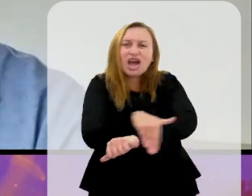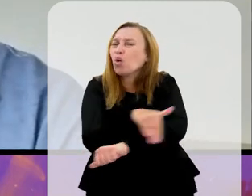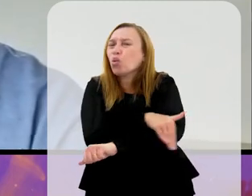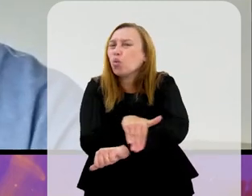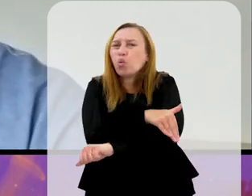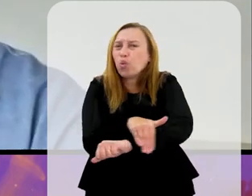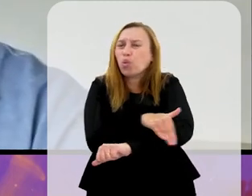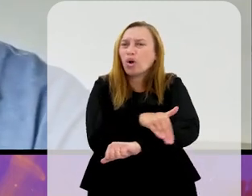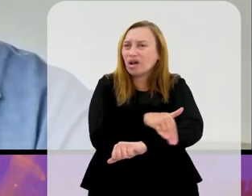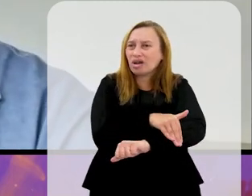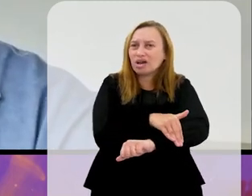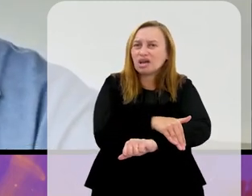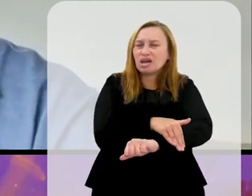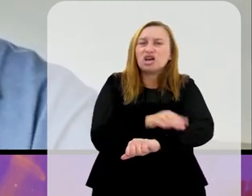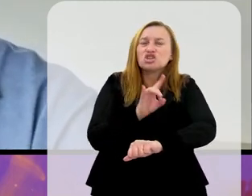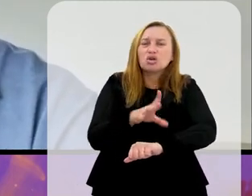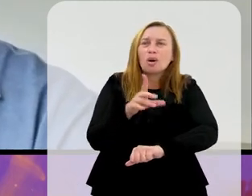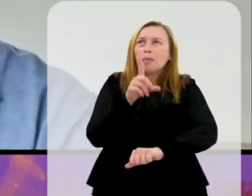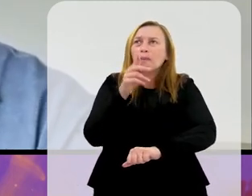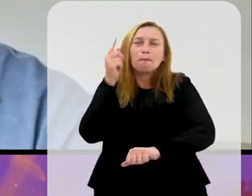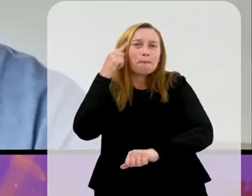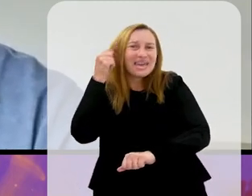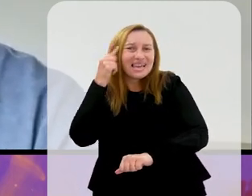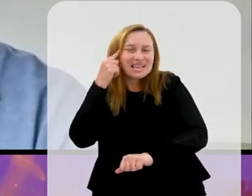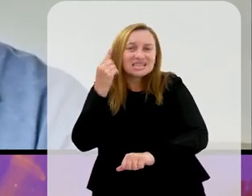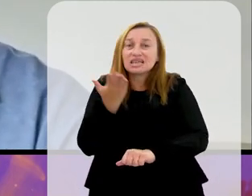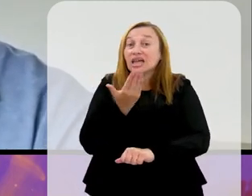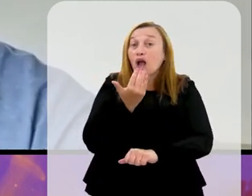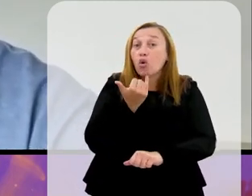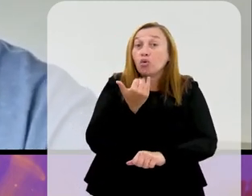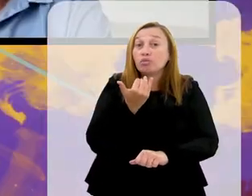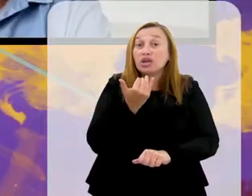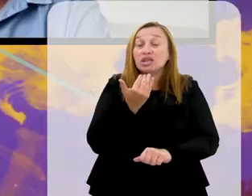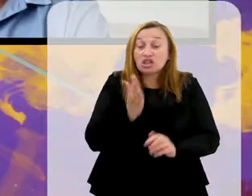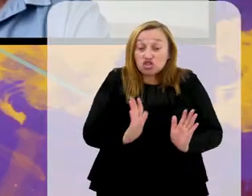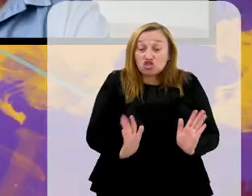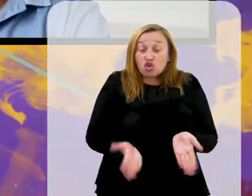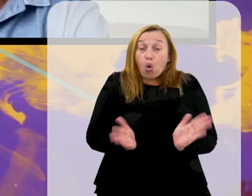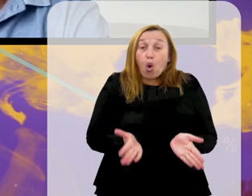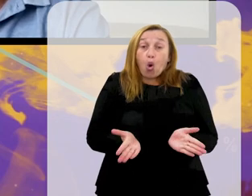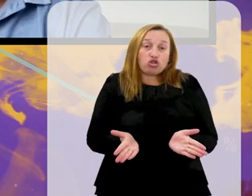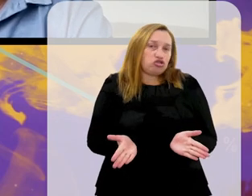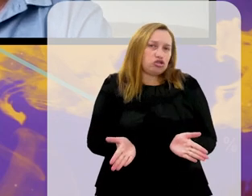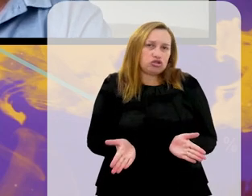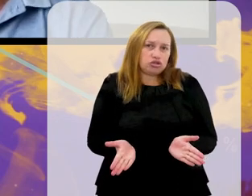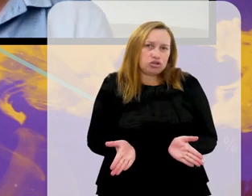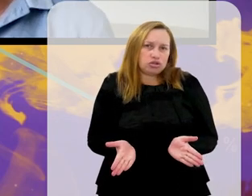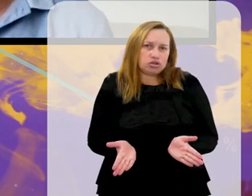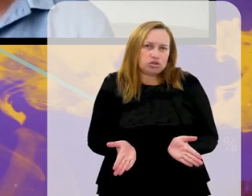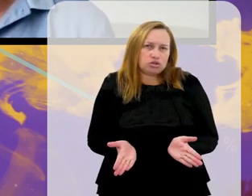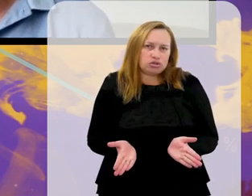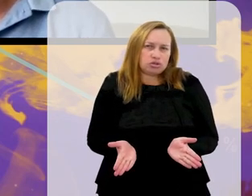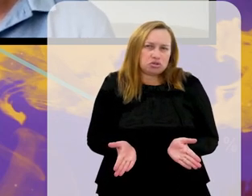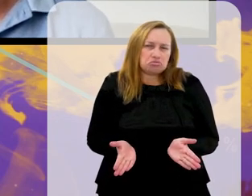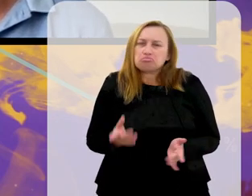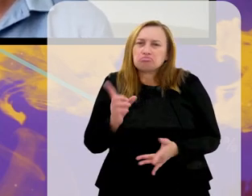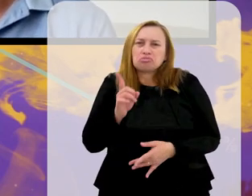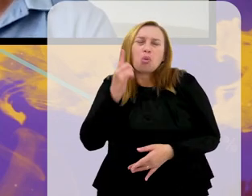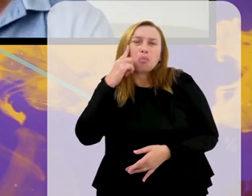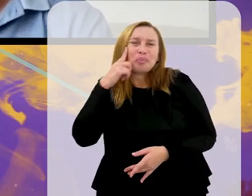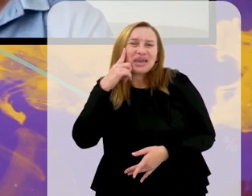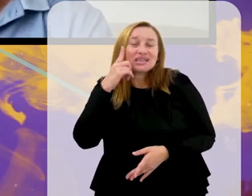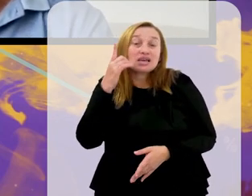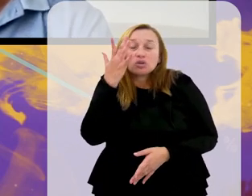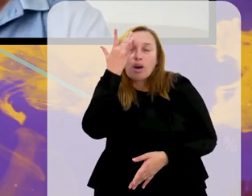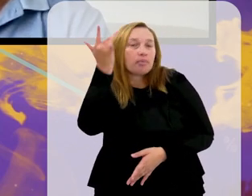com deficiência de... Como é que chama? De rua, né? Morador de rua, que vende e pensa apenas no dinheiro que